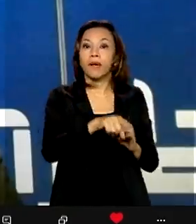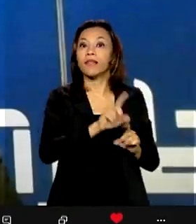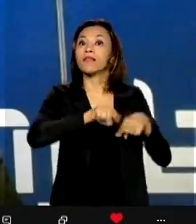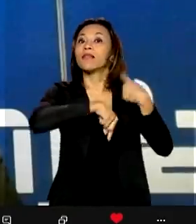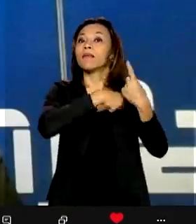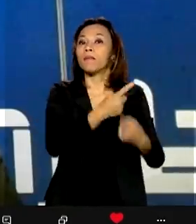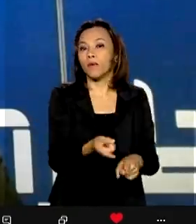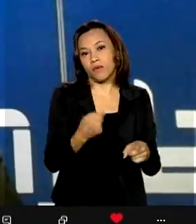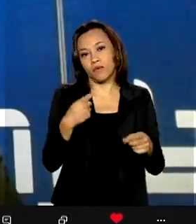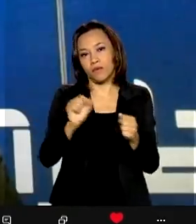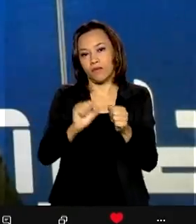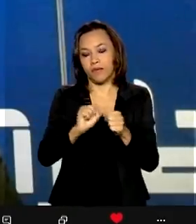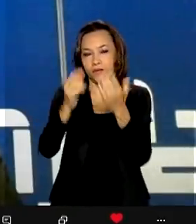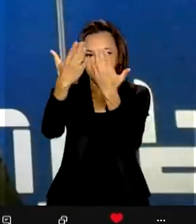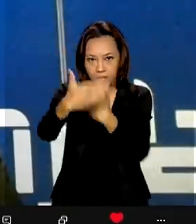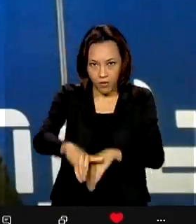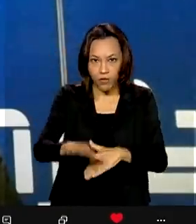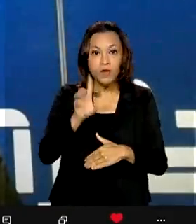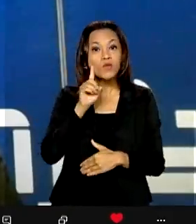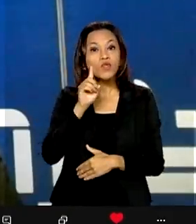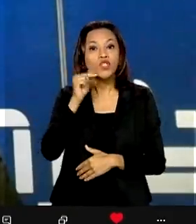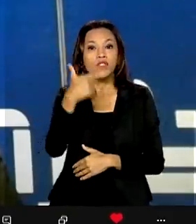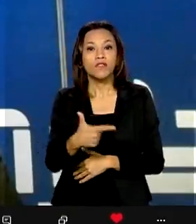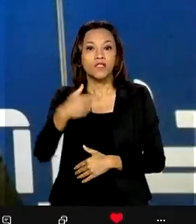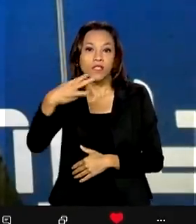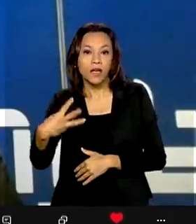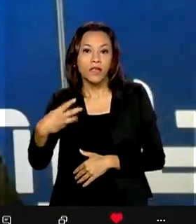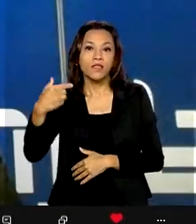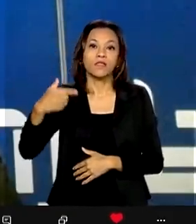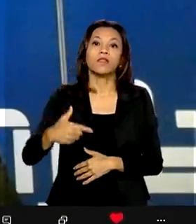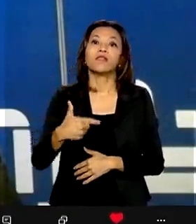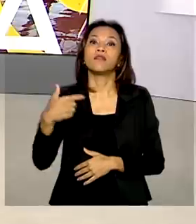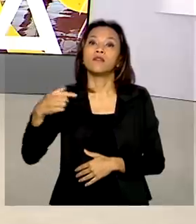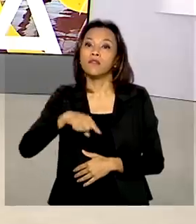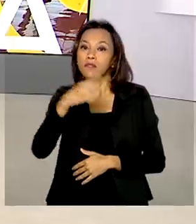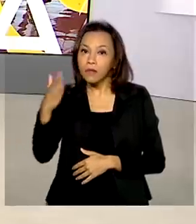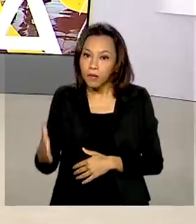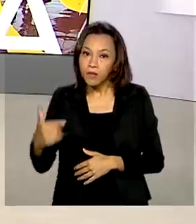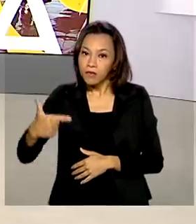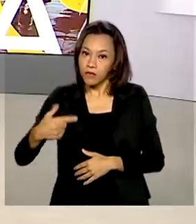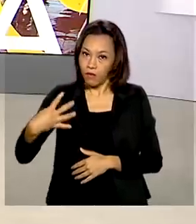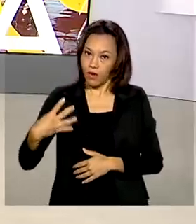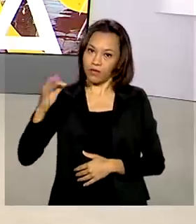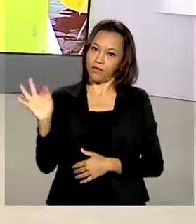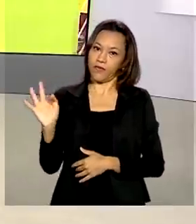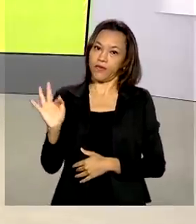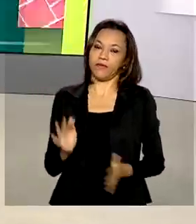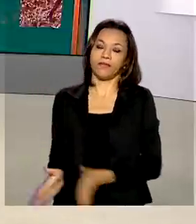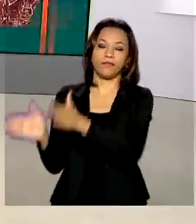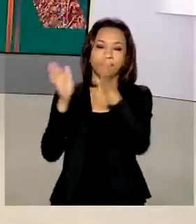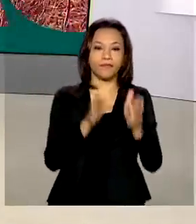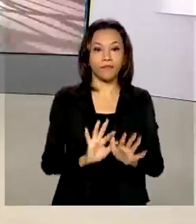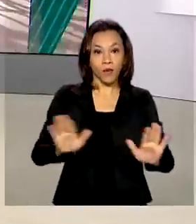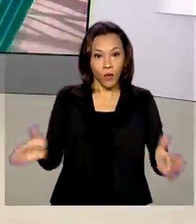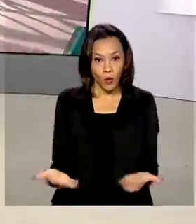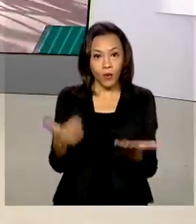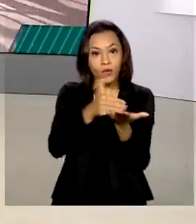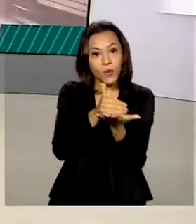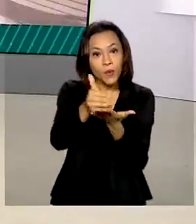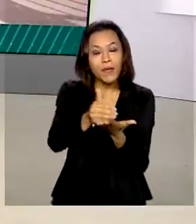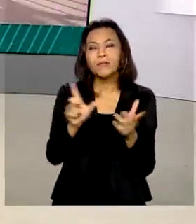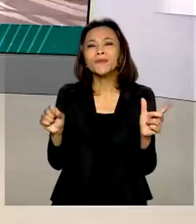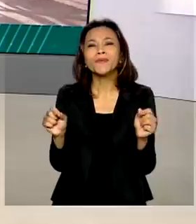prova na reaplicação, que será nos dias 23 e 24 de fevereiro. Começam hoje as inscrições para o